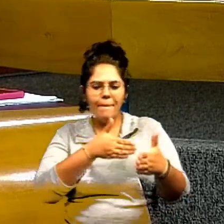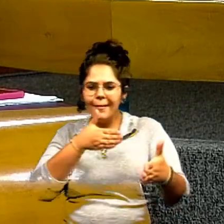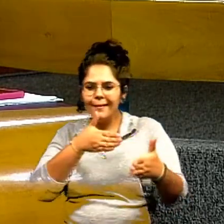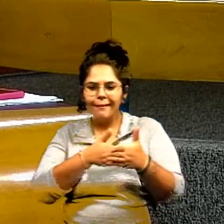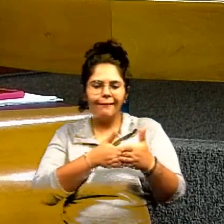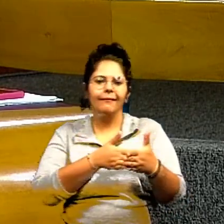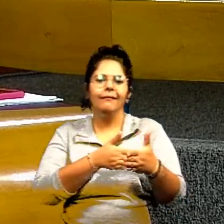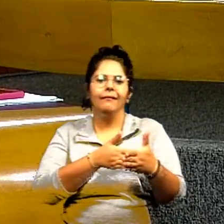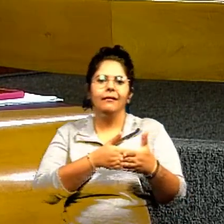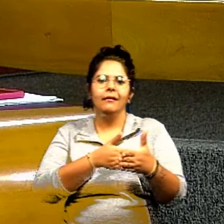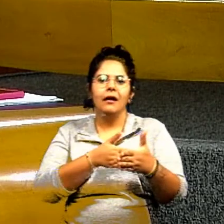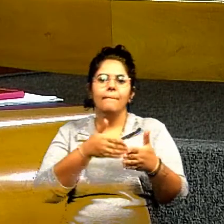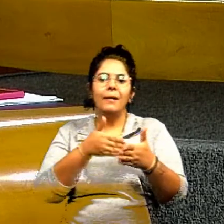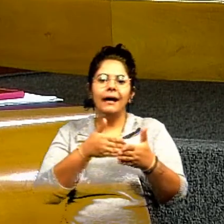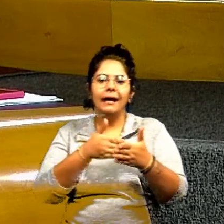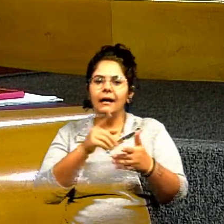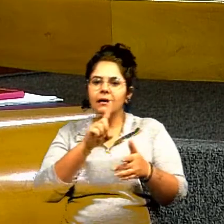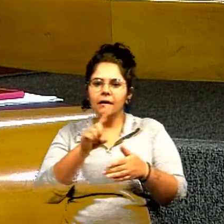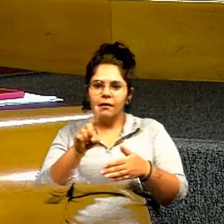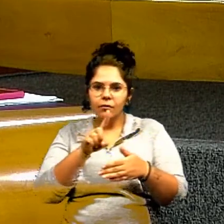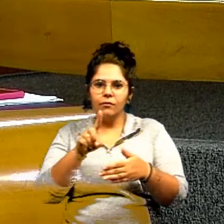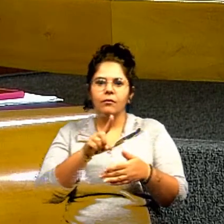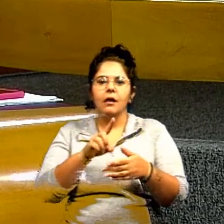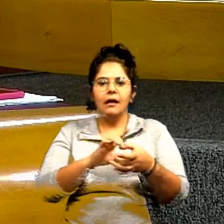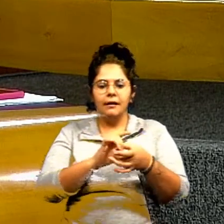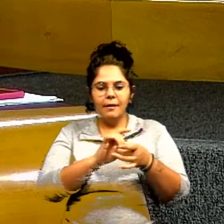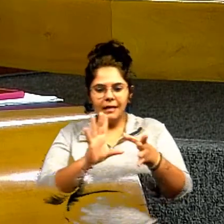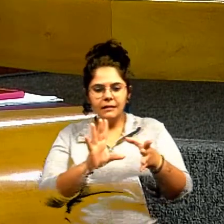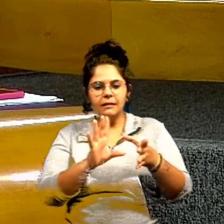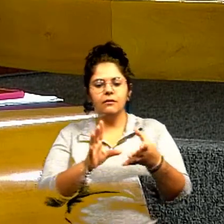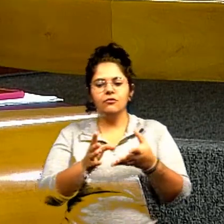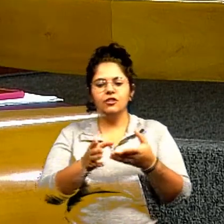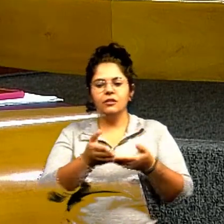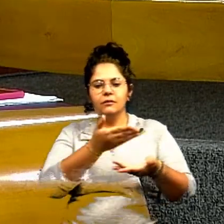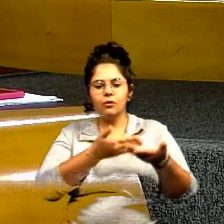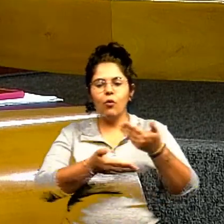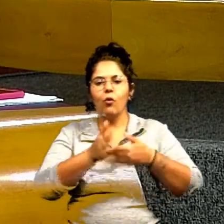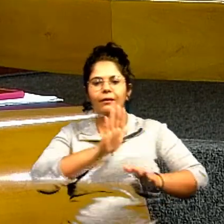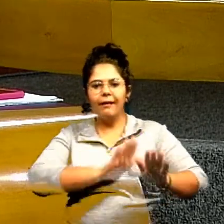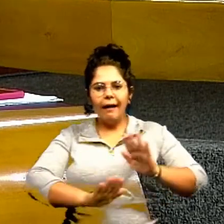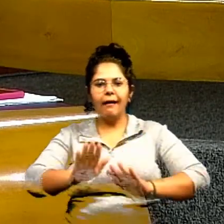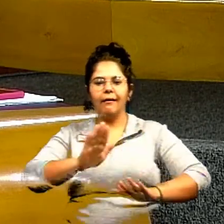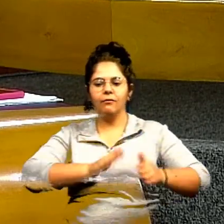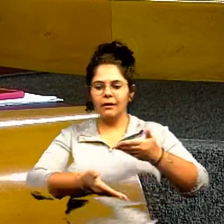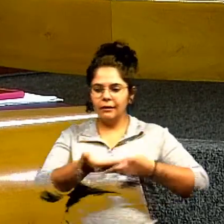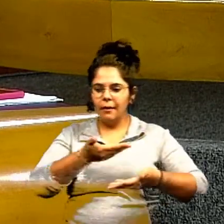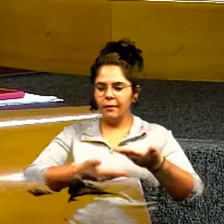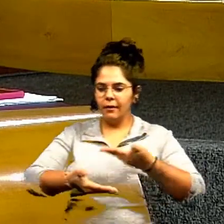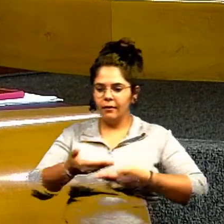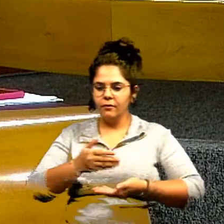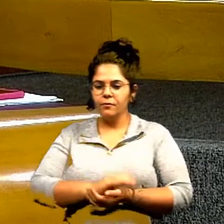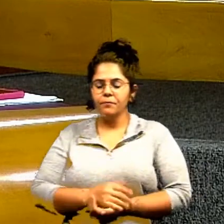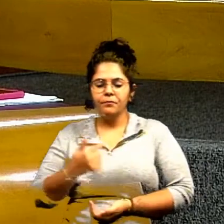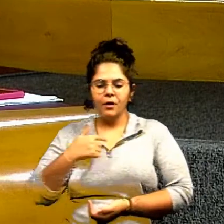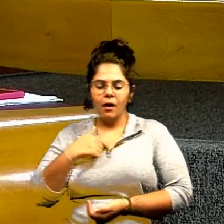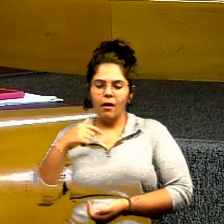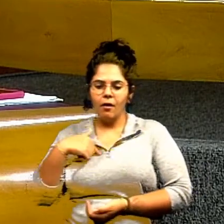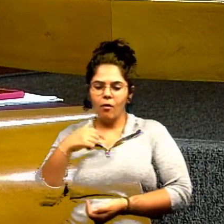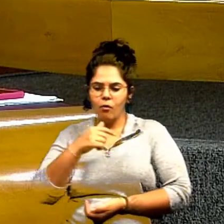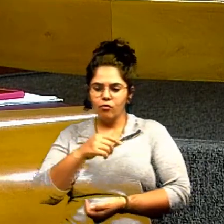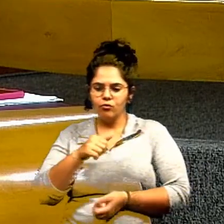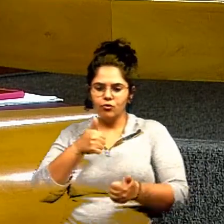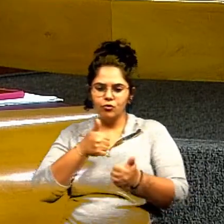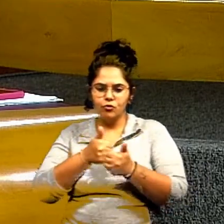tratamentos para recuperar doenças eu estive com a mãe do meu dentista é